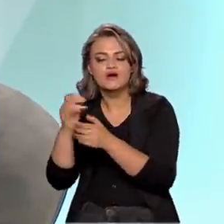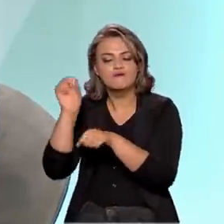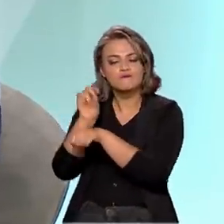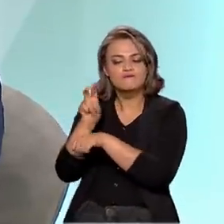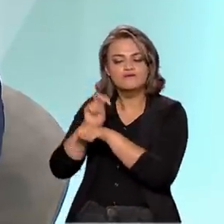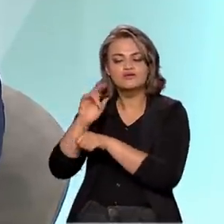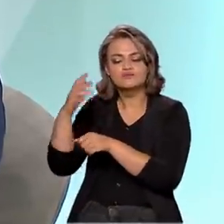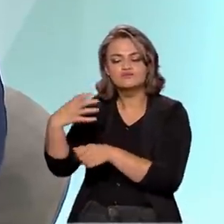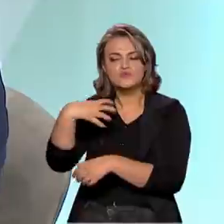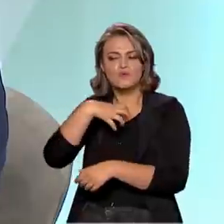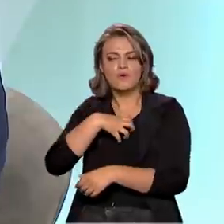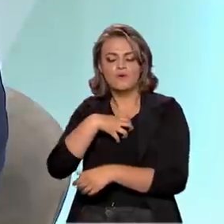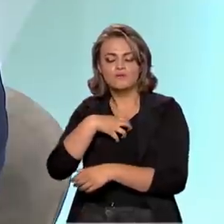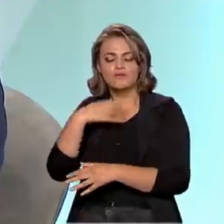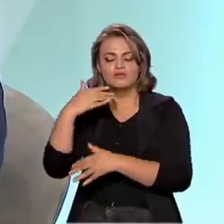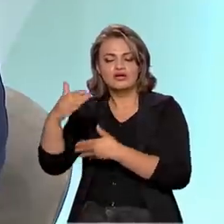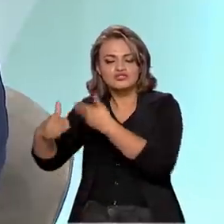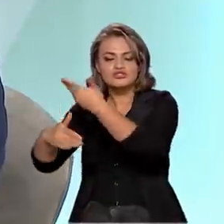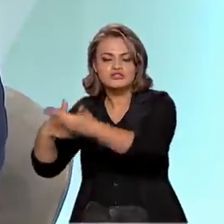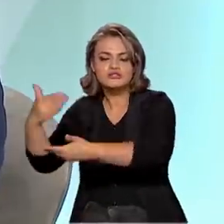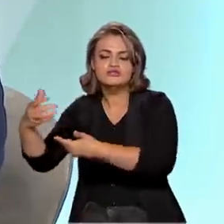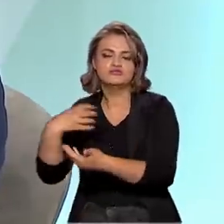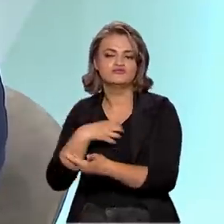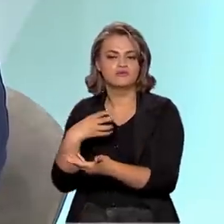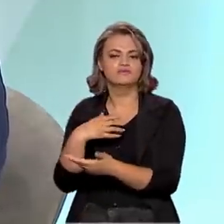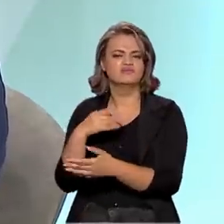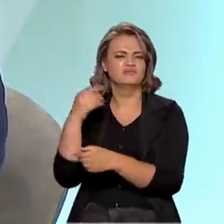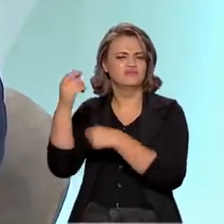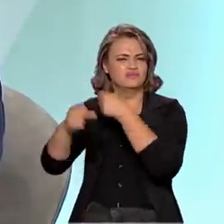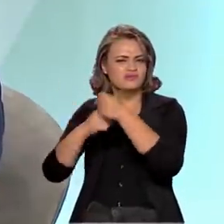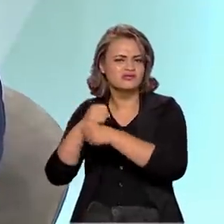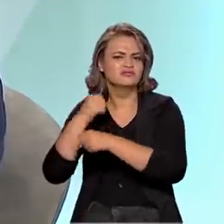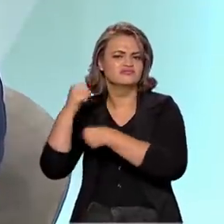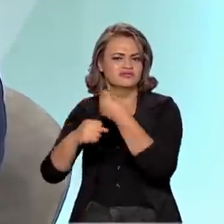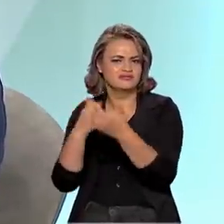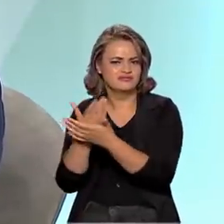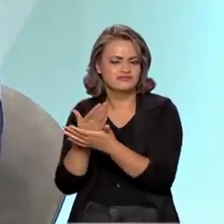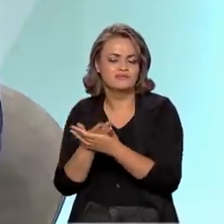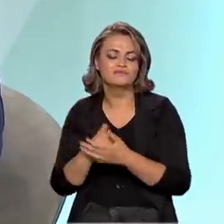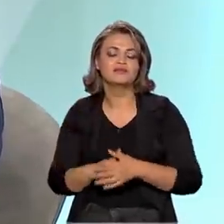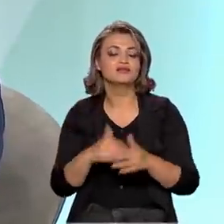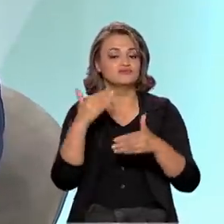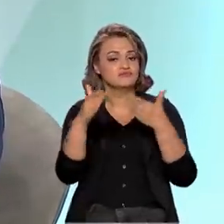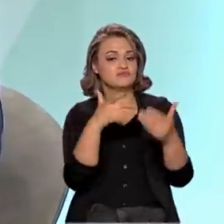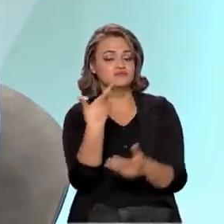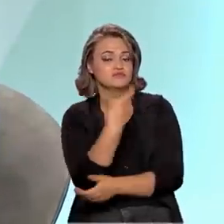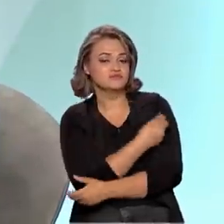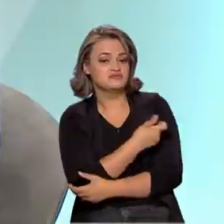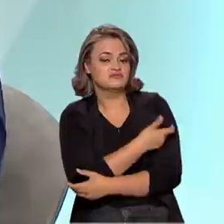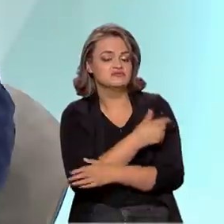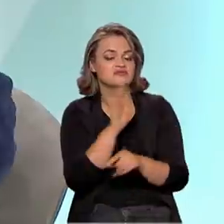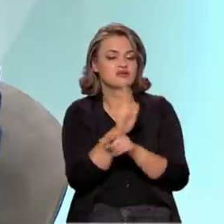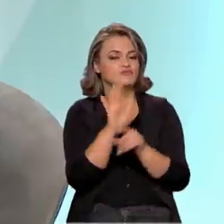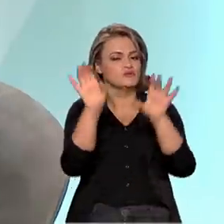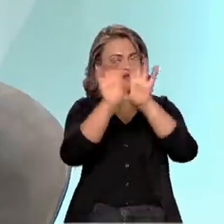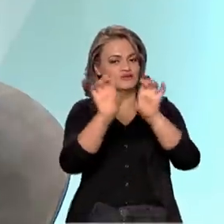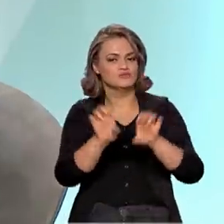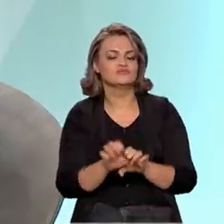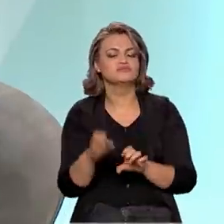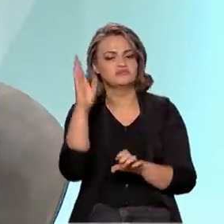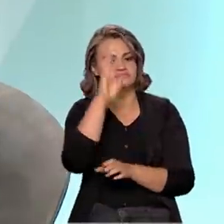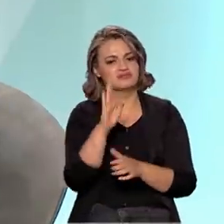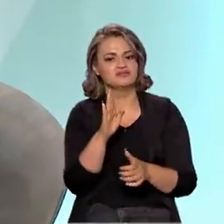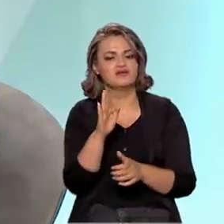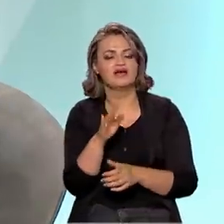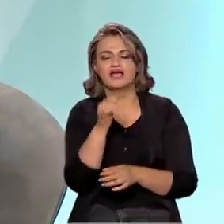com o corpo. Isso vai ser por muitos anos, a gente vai ter que estudar isso. O desenvolvimento de vacinas e a melhora da infraestrutura do país,